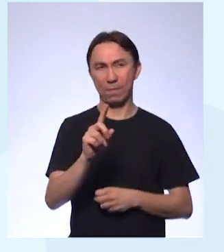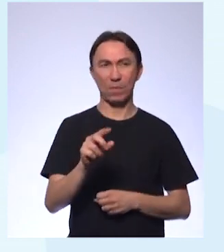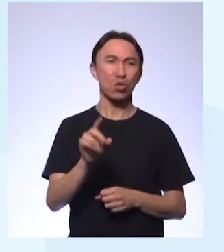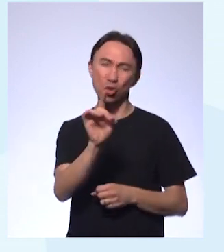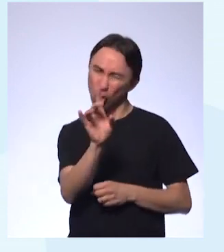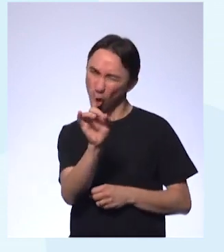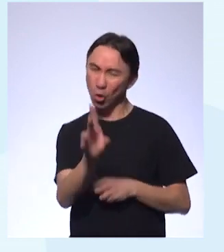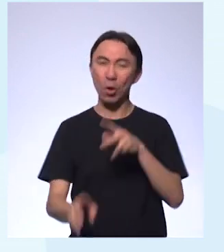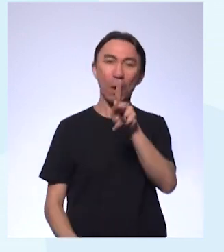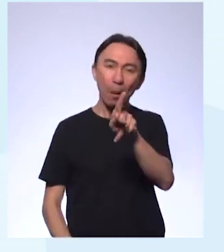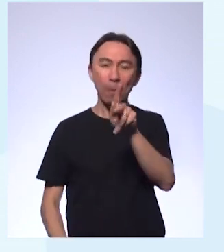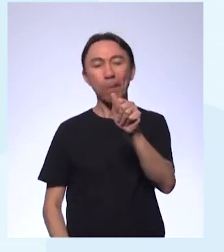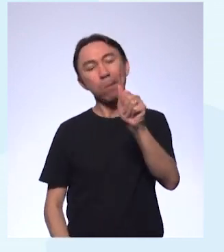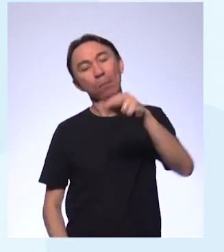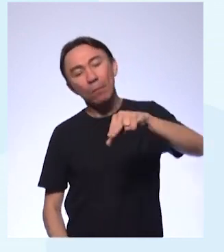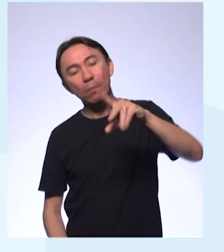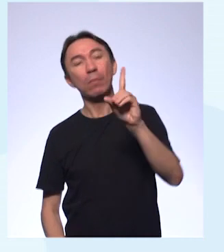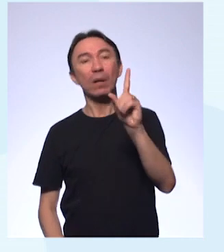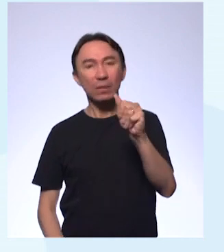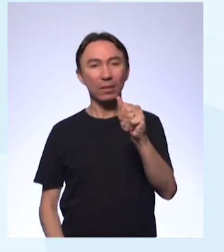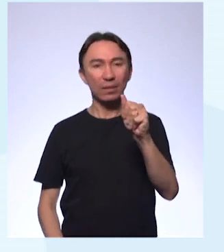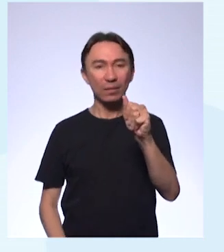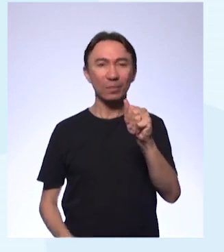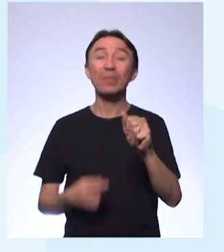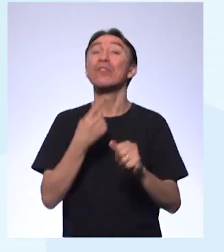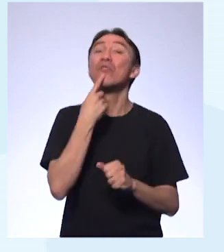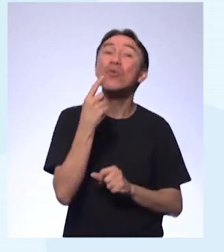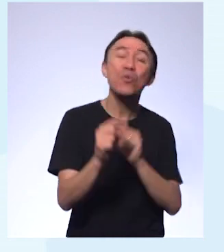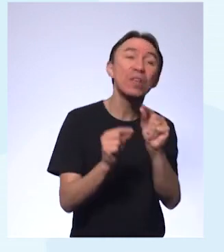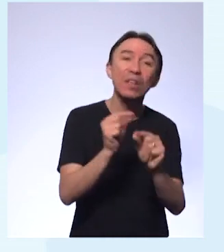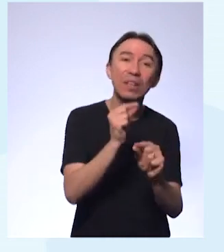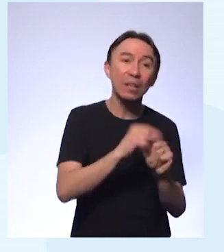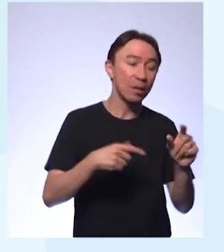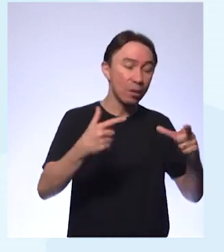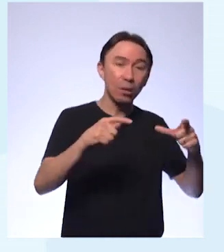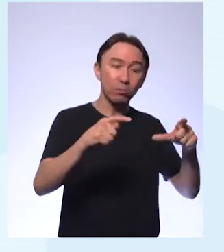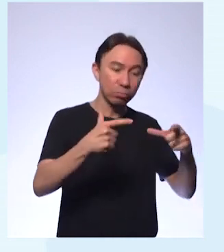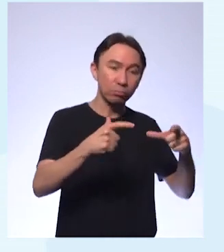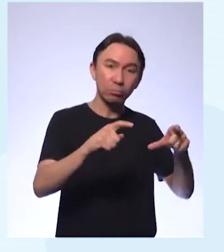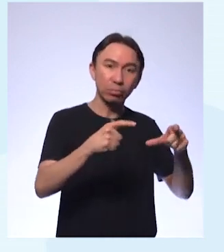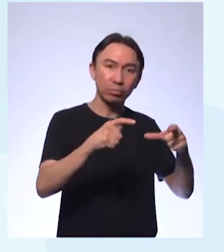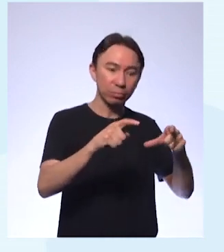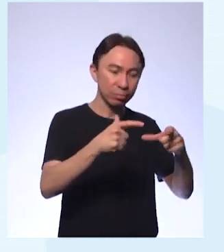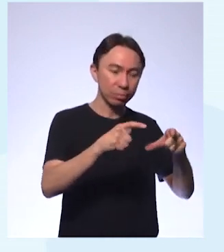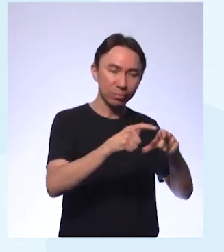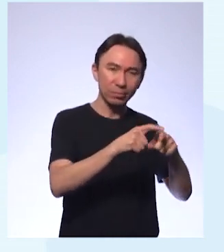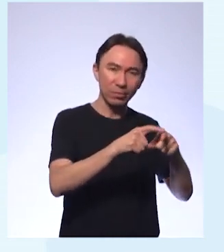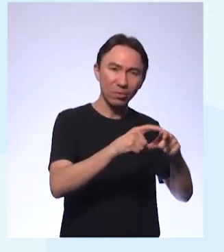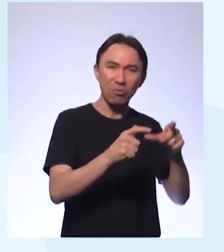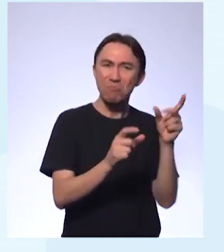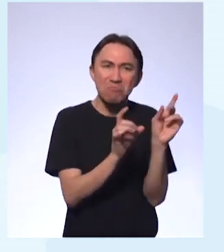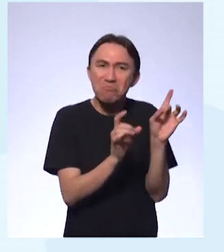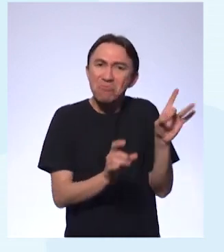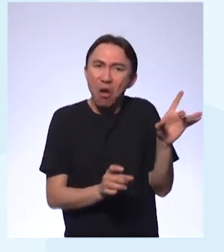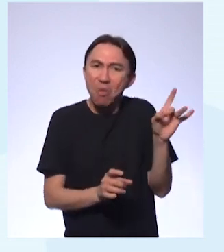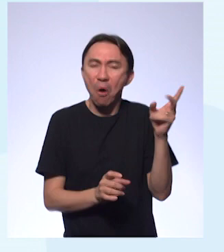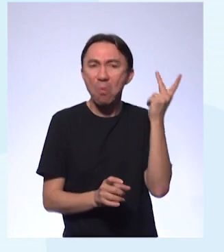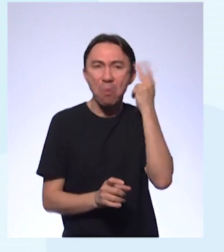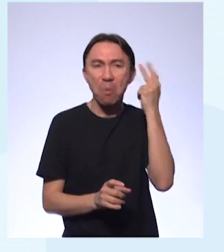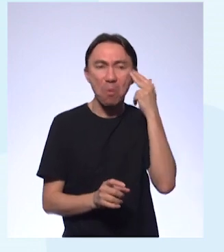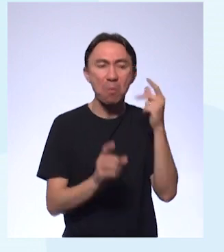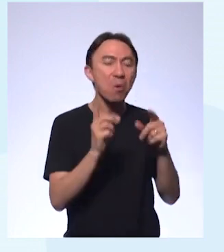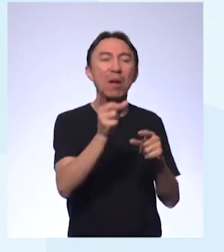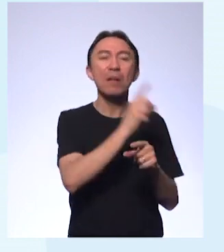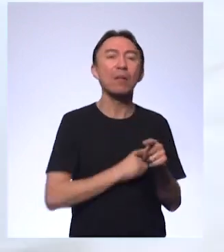gente ouviu que ele estava entrando em extinção naturalmente porque ele estava perdendo o interesse em cruzar em encontrar parceiro sexual,